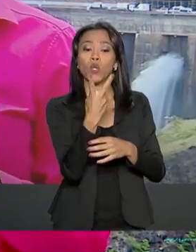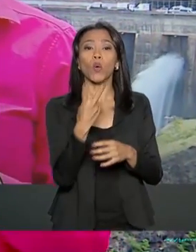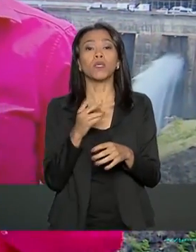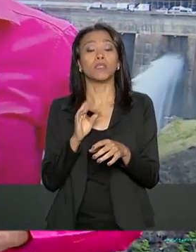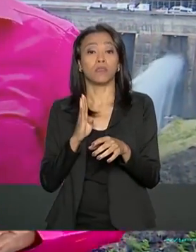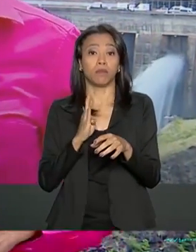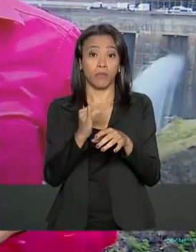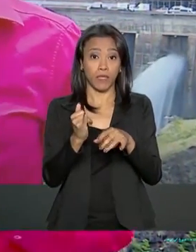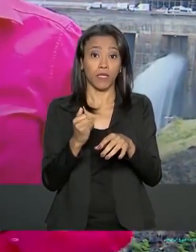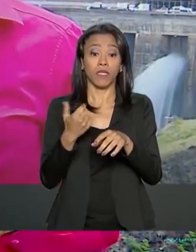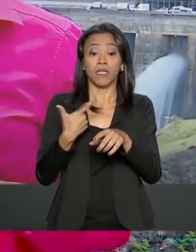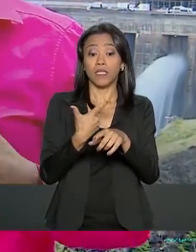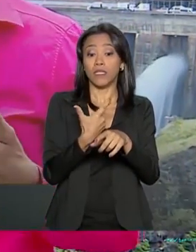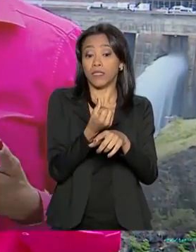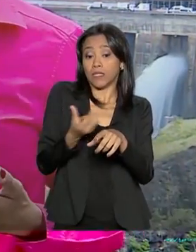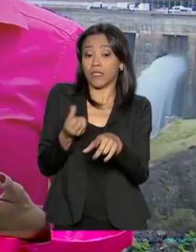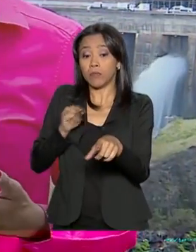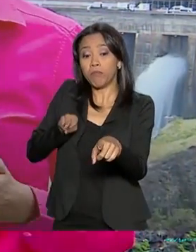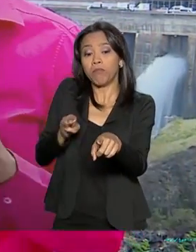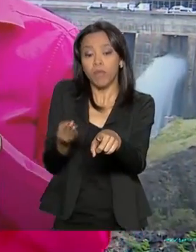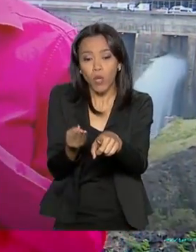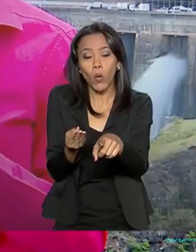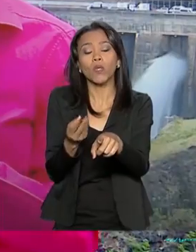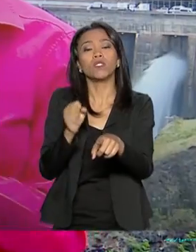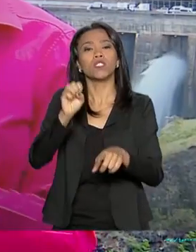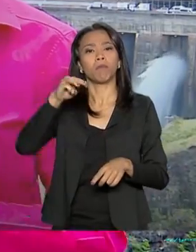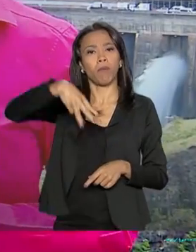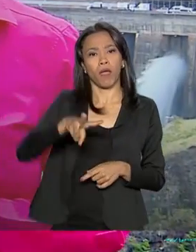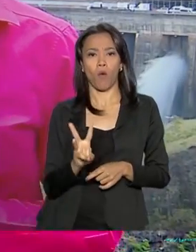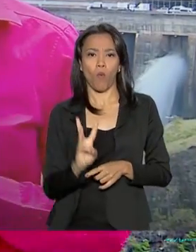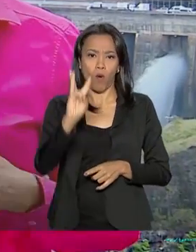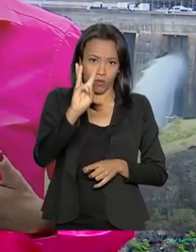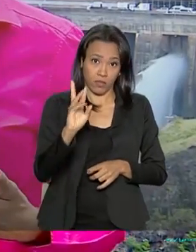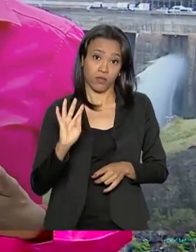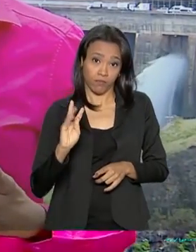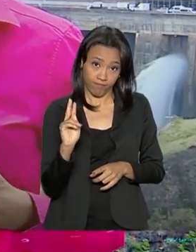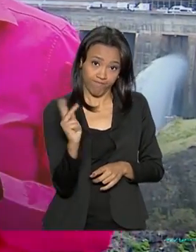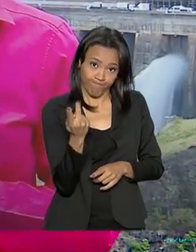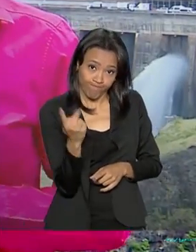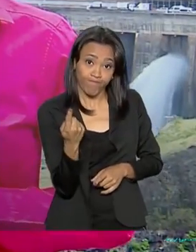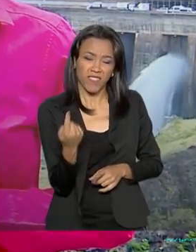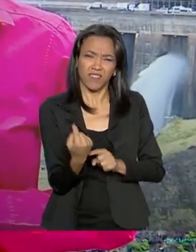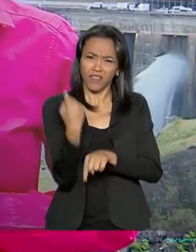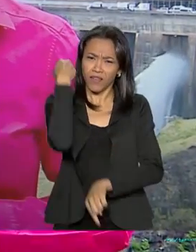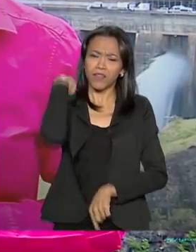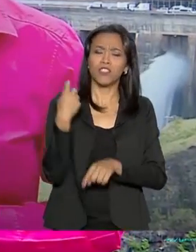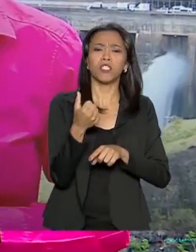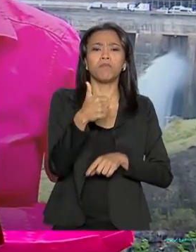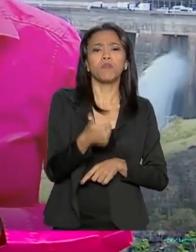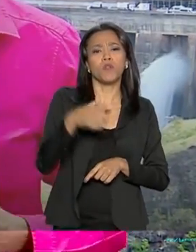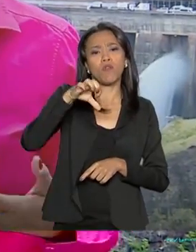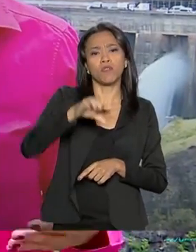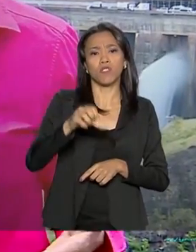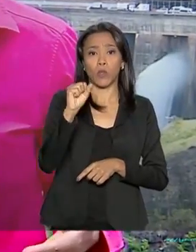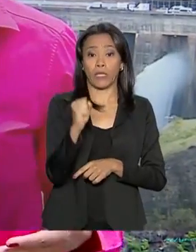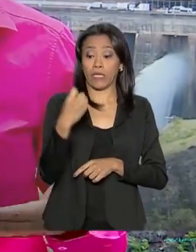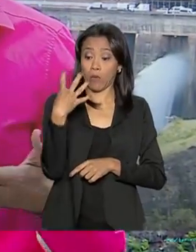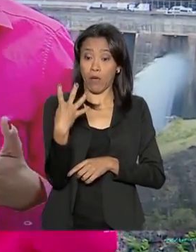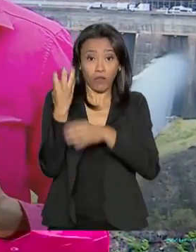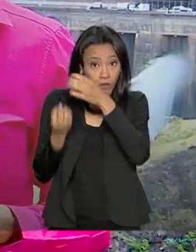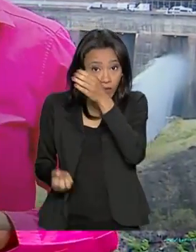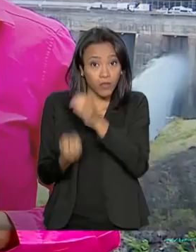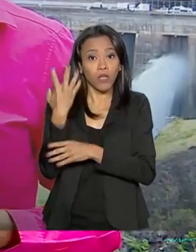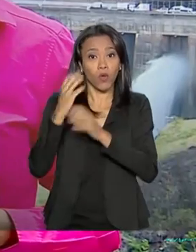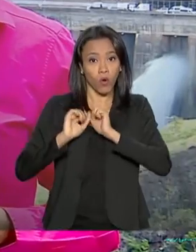600 milhões de megawatts hora de energia desde o início de sua operação em 1984. Hoje,